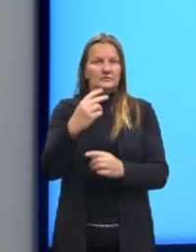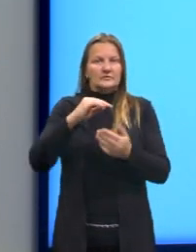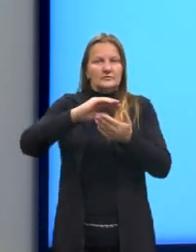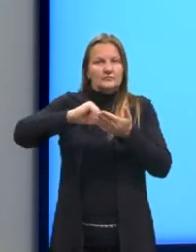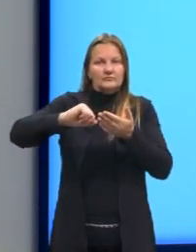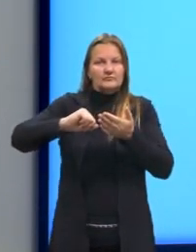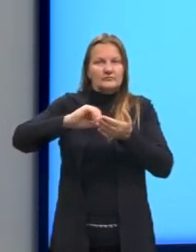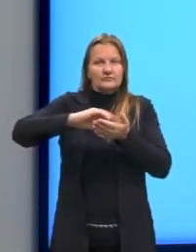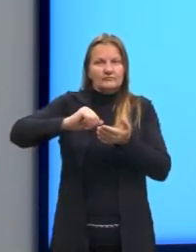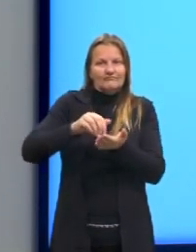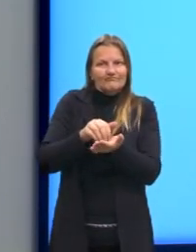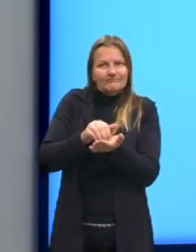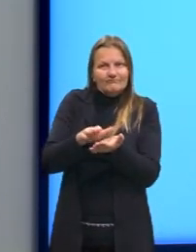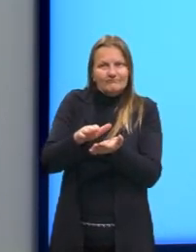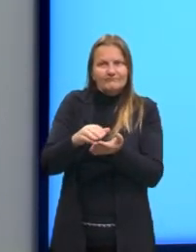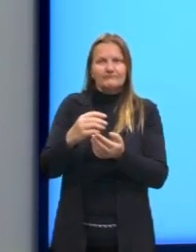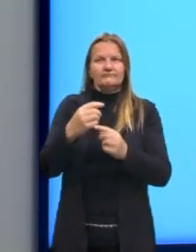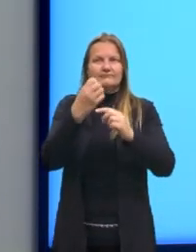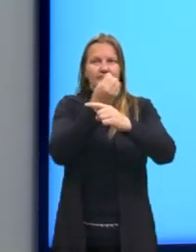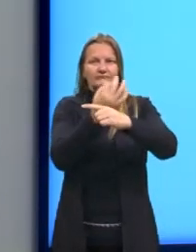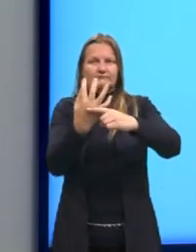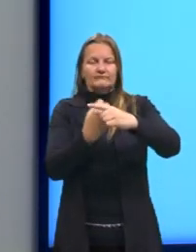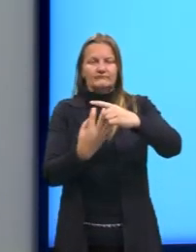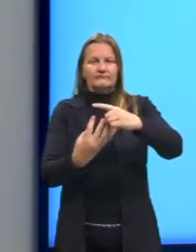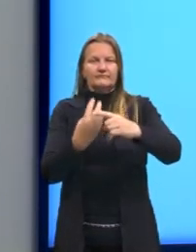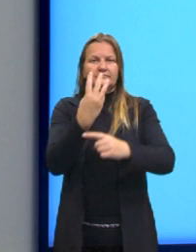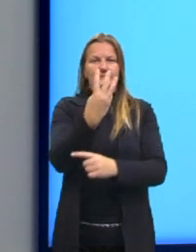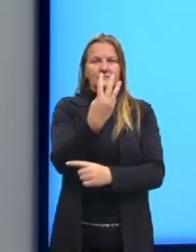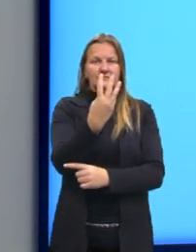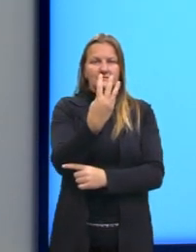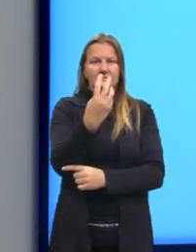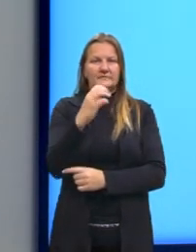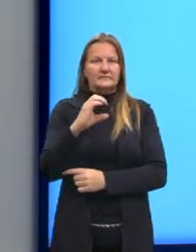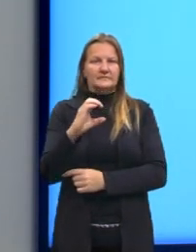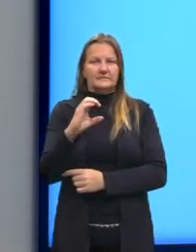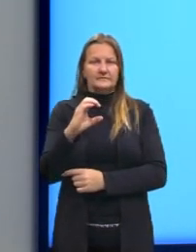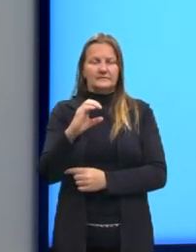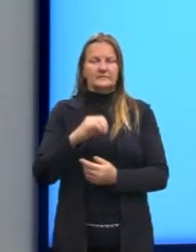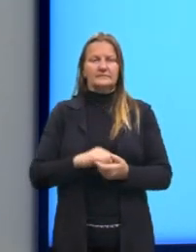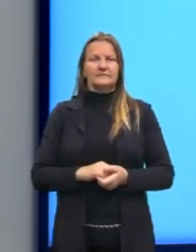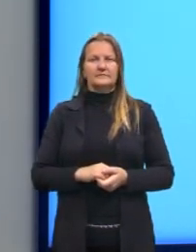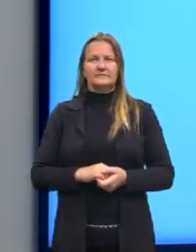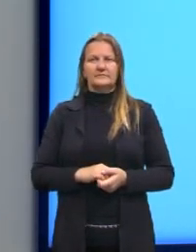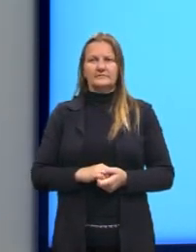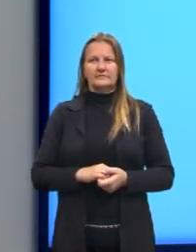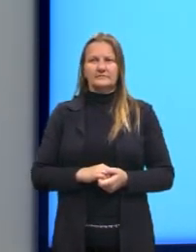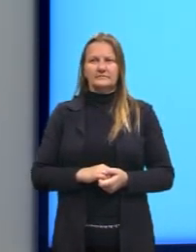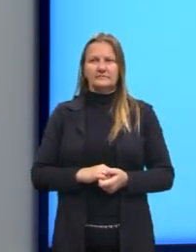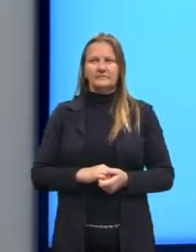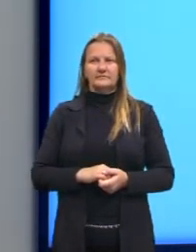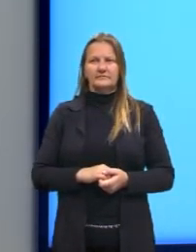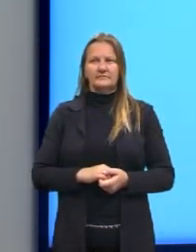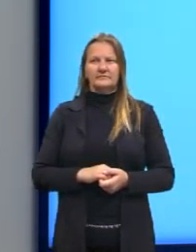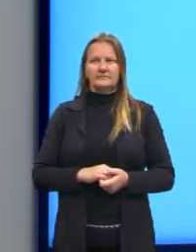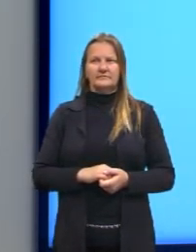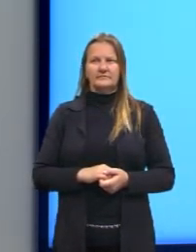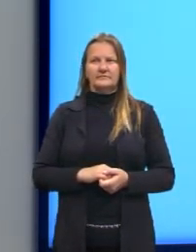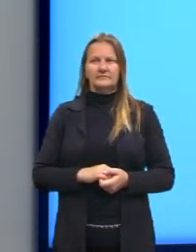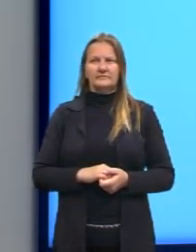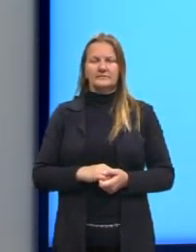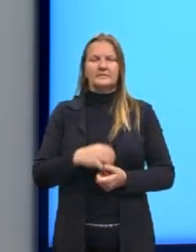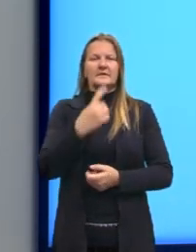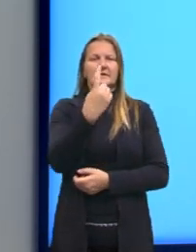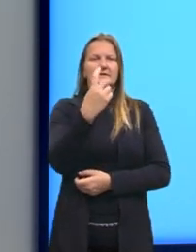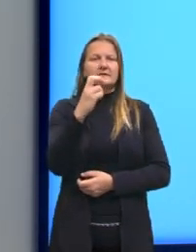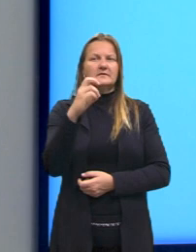fração, então, ficaria menos 3C, né? A gente mantém só o sinal e o numerador. E 150